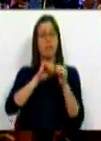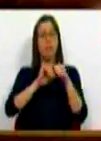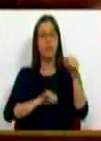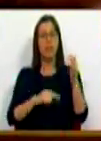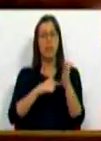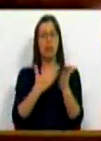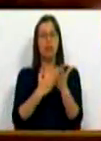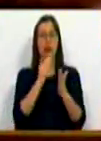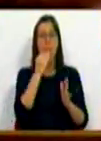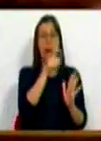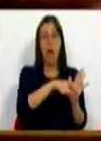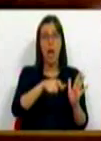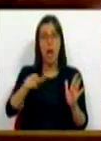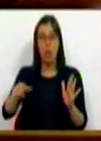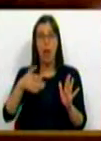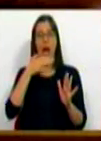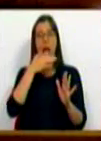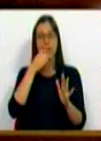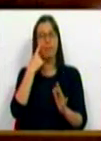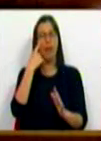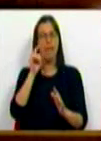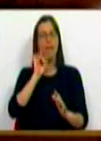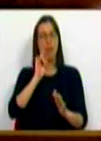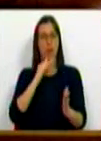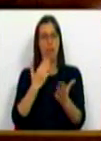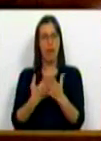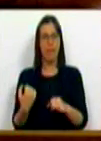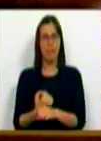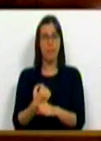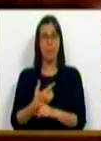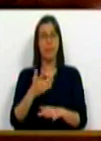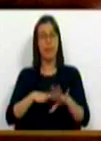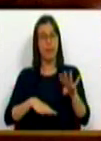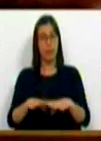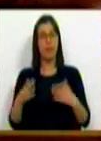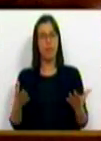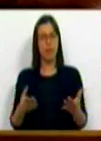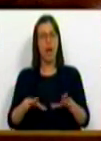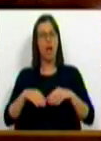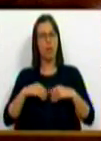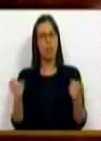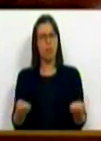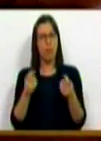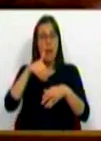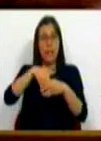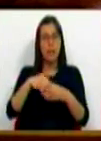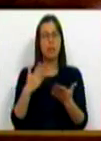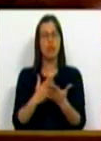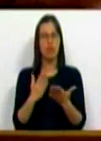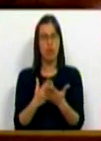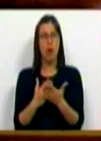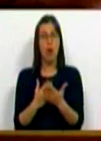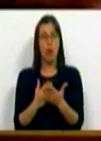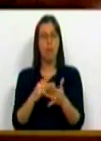escolar de cada aluno passará a reconhecer e valorizar as atividades que pratica, assume e promove dentro da escola,